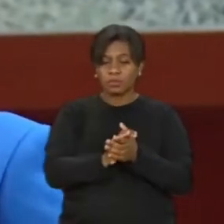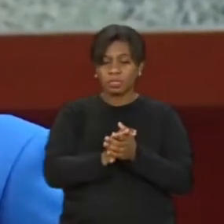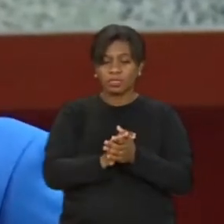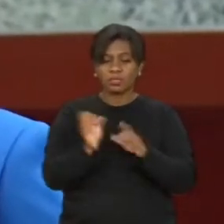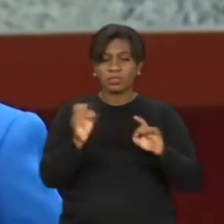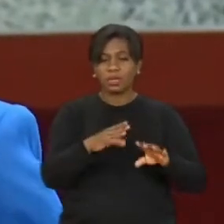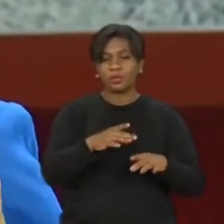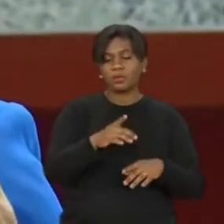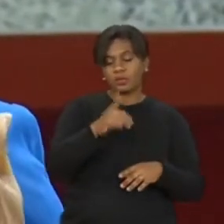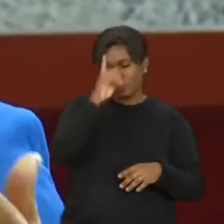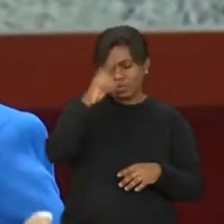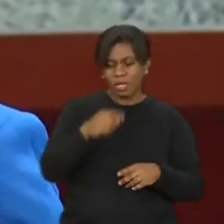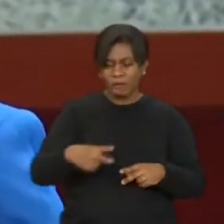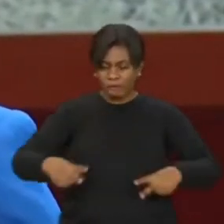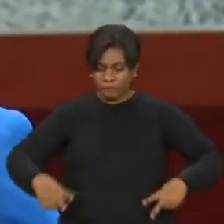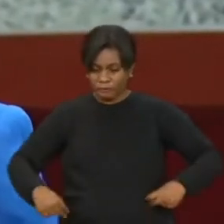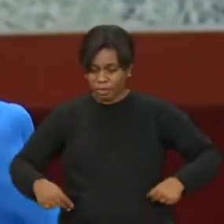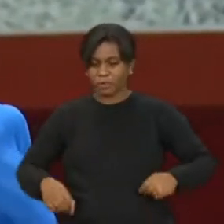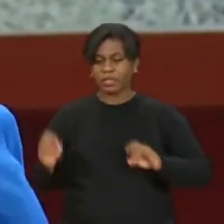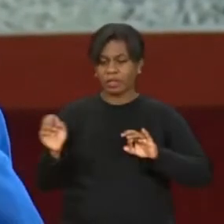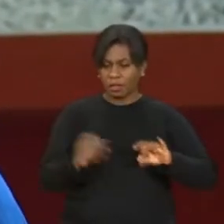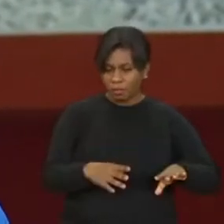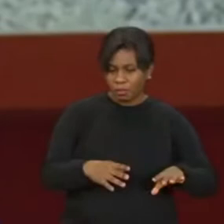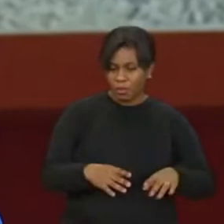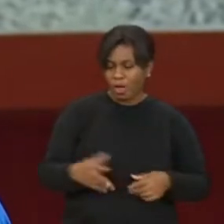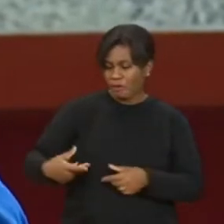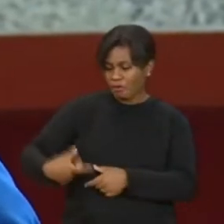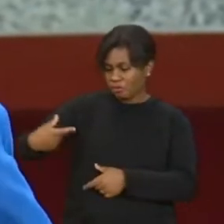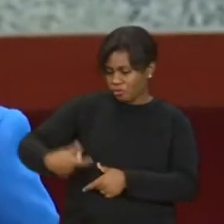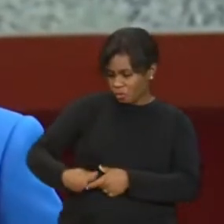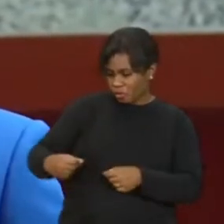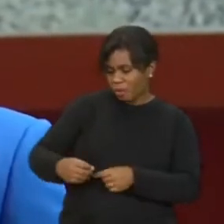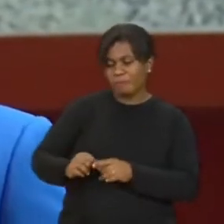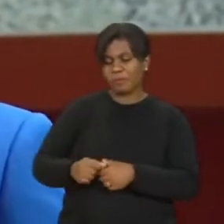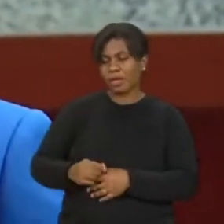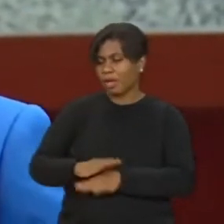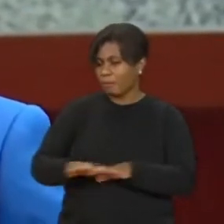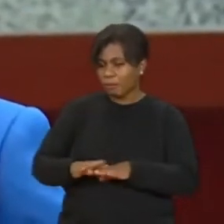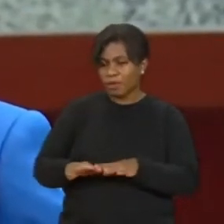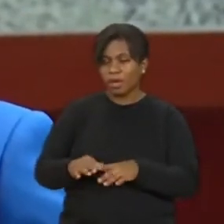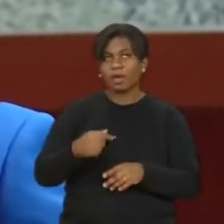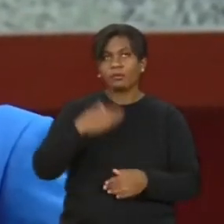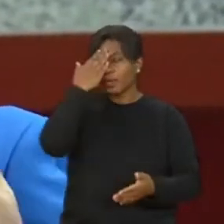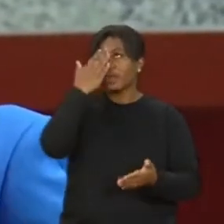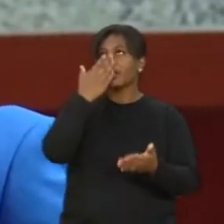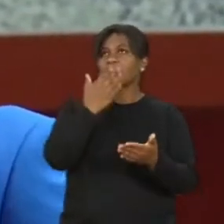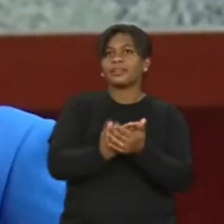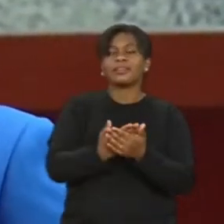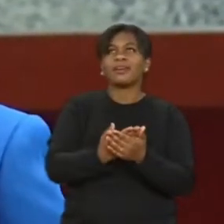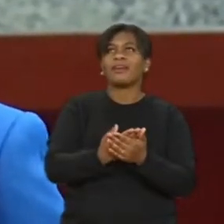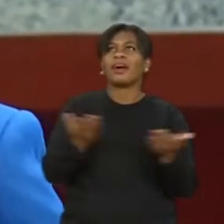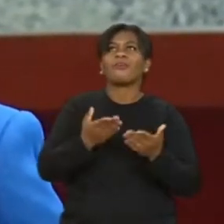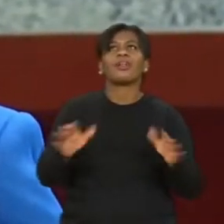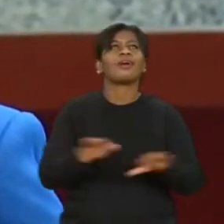parou de usar fraldas, parou de usar a sonda. Eu acreditava, não, agora graças a Deus vai dar certo. Mas foi aí que só piorou.